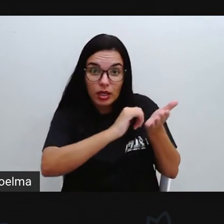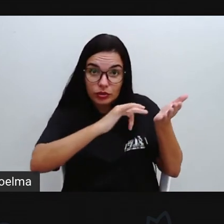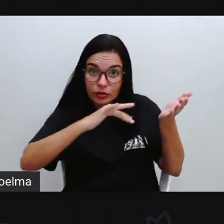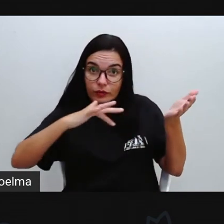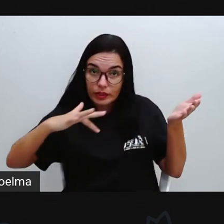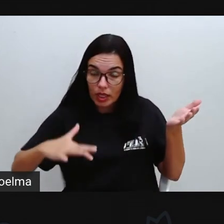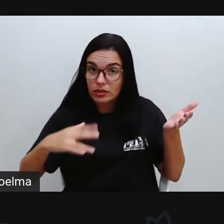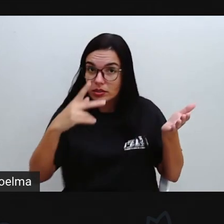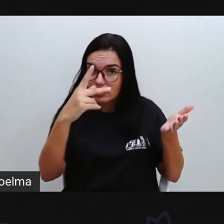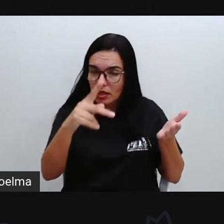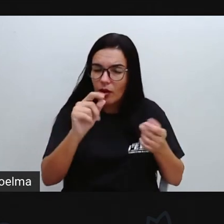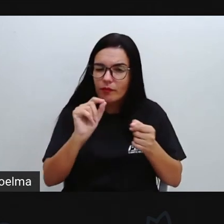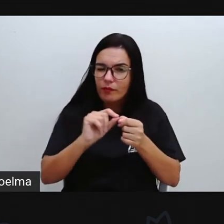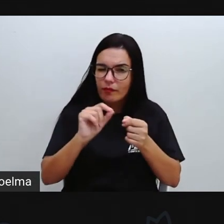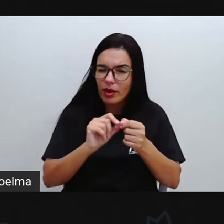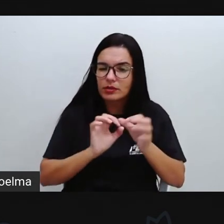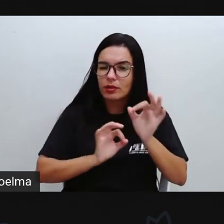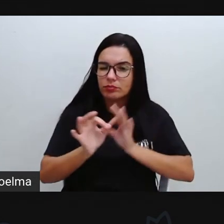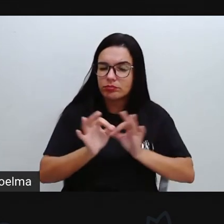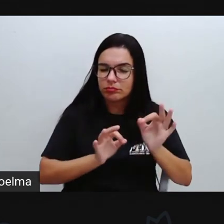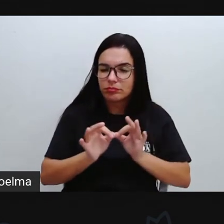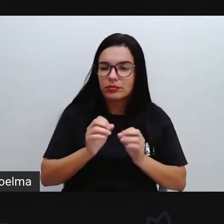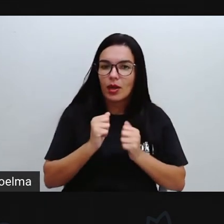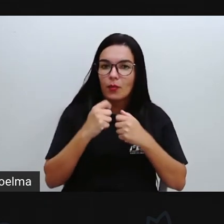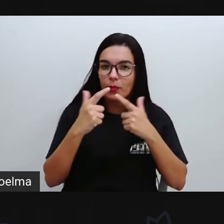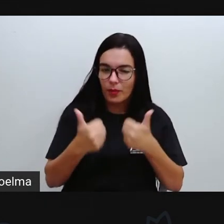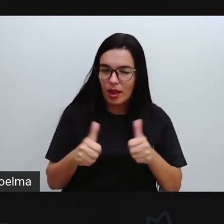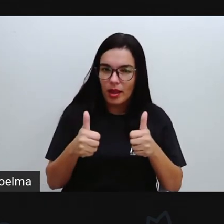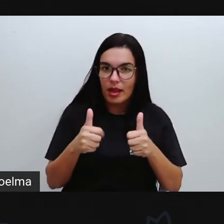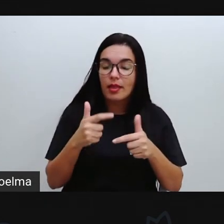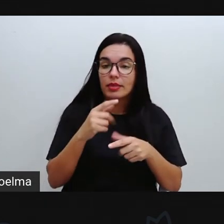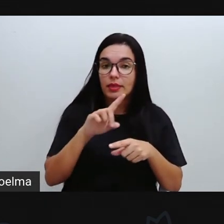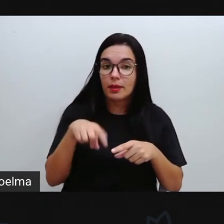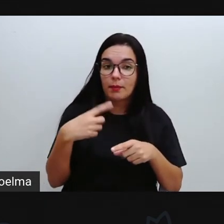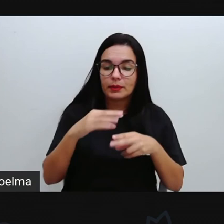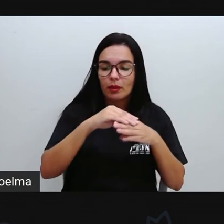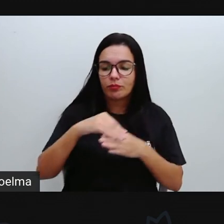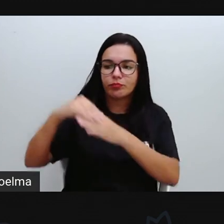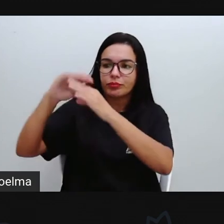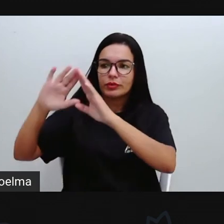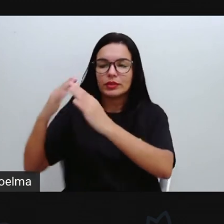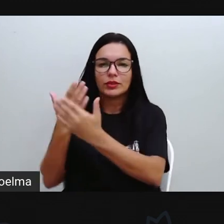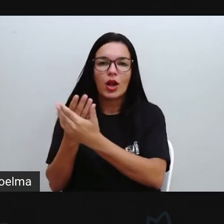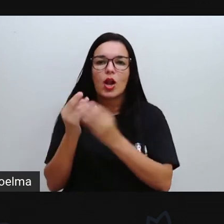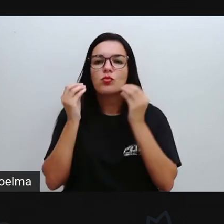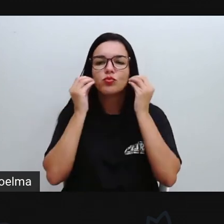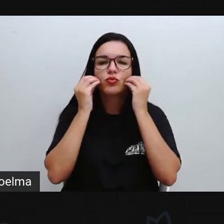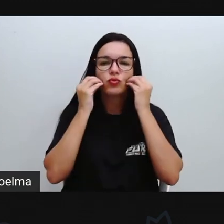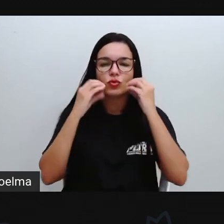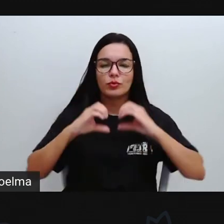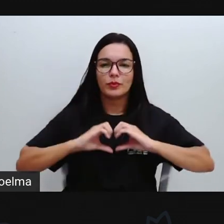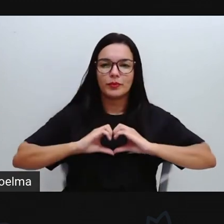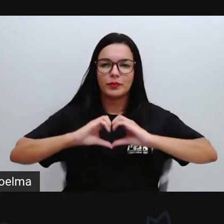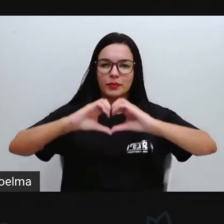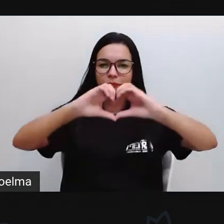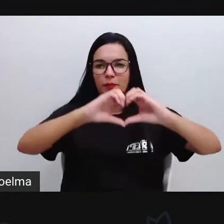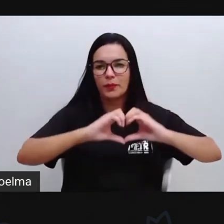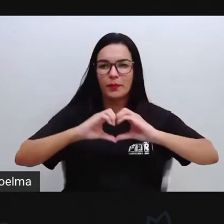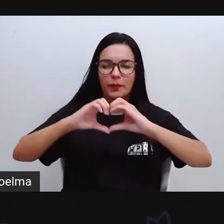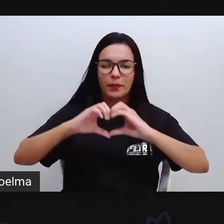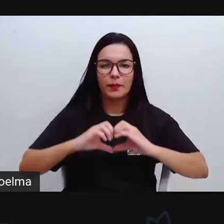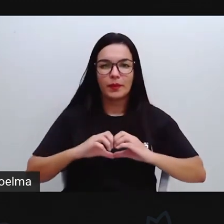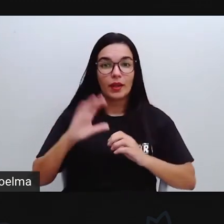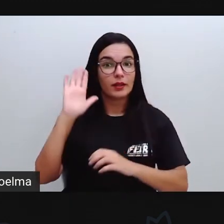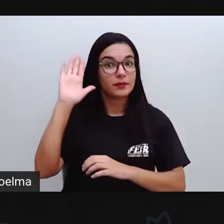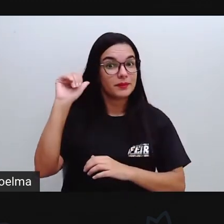realiza a atividade com muito cuidado, com muito capricho que deverão ser devolvidas às escolas de vocês, certo? Beijo no coração de cada um de vocês